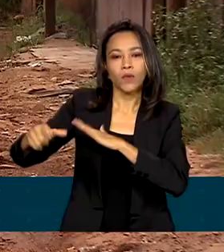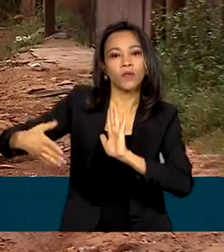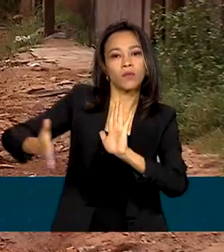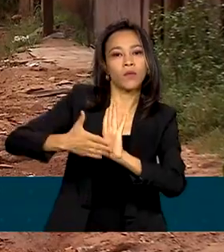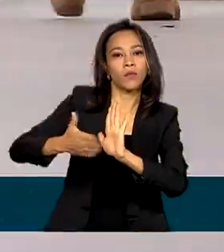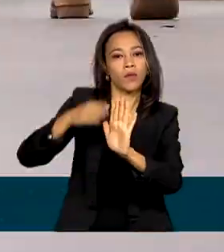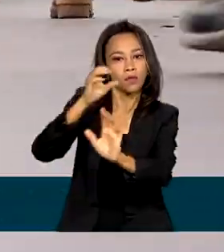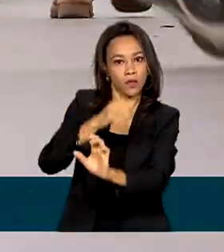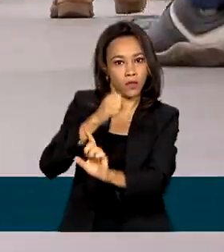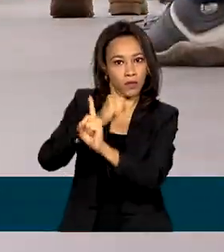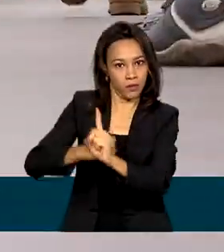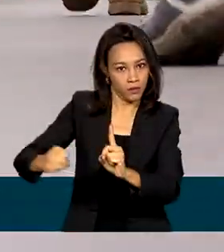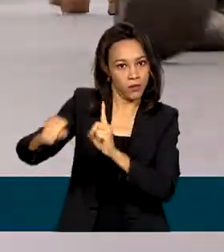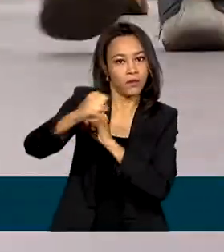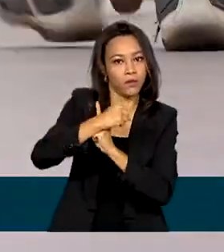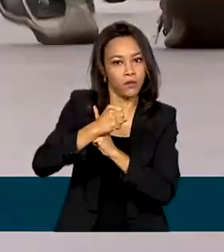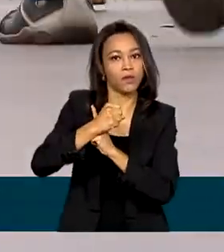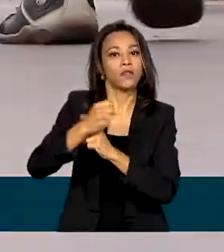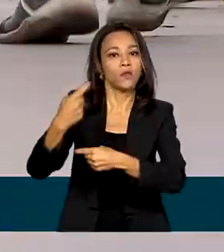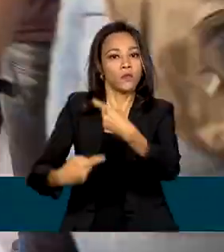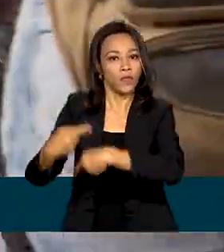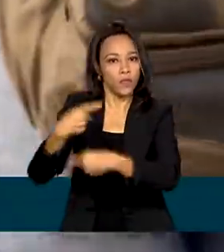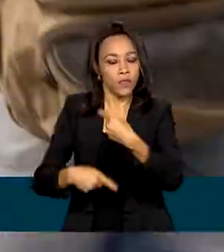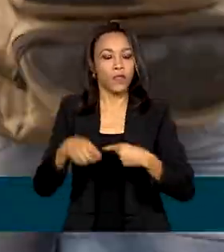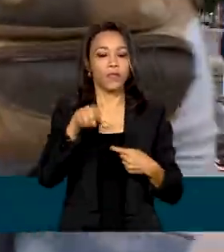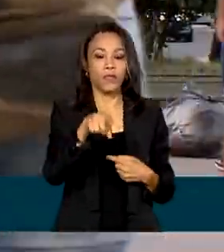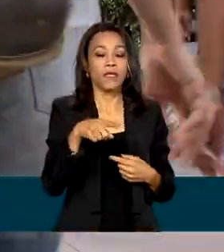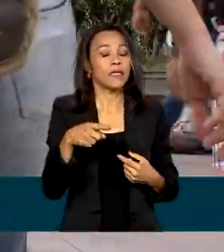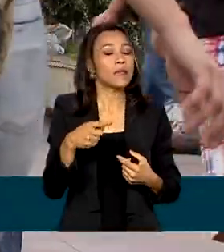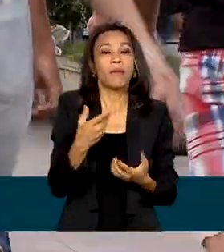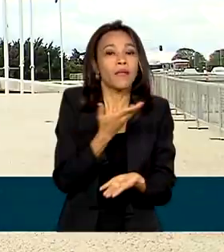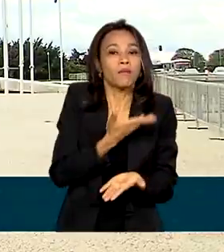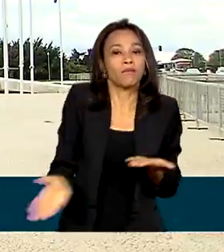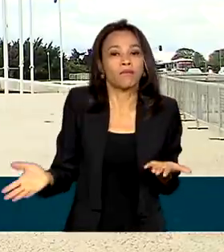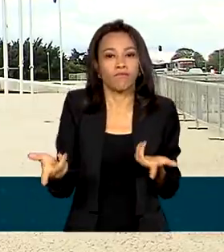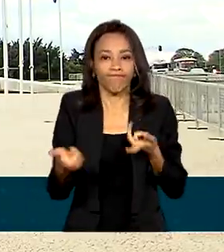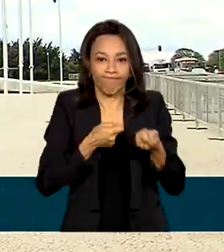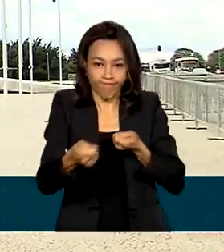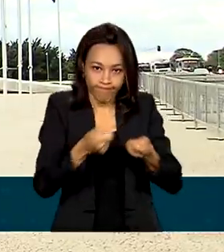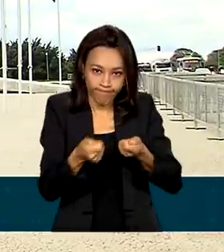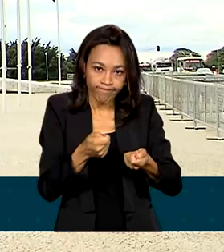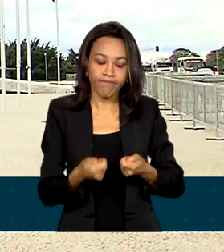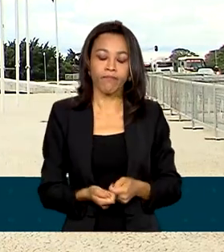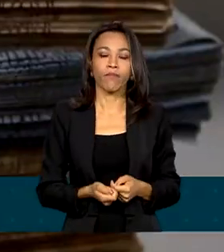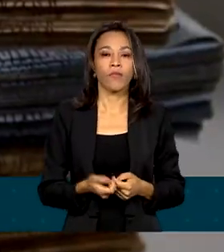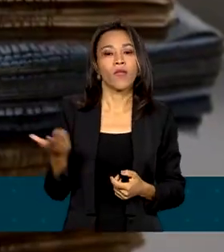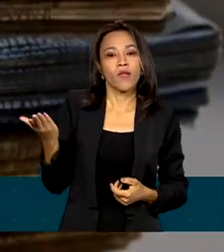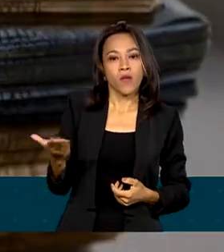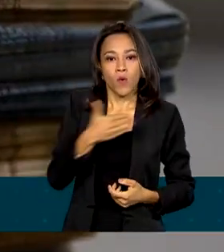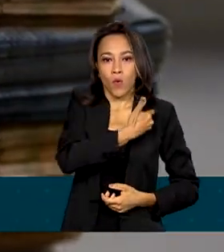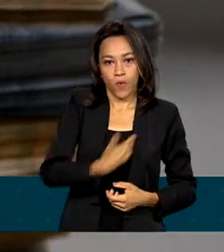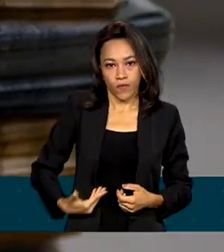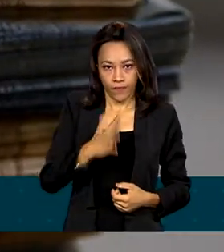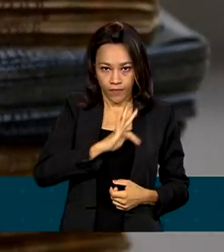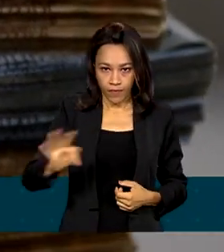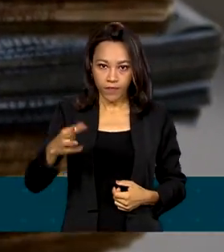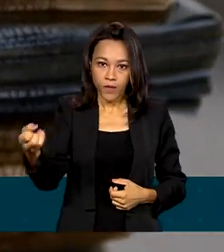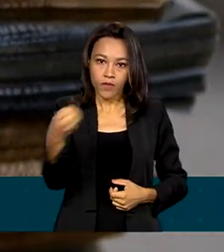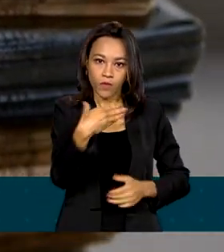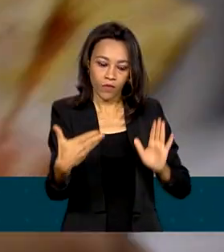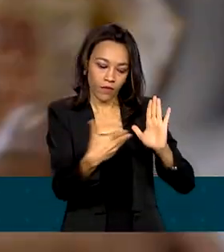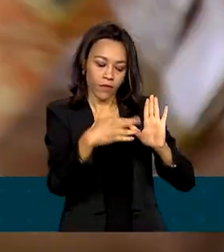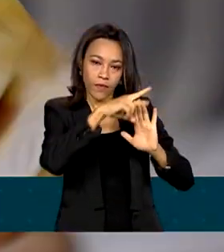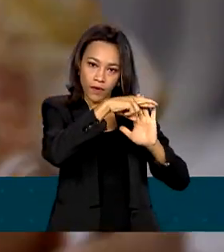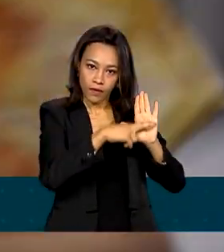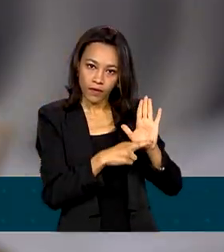pobres de volta ao orçamento, sem perder o controle das contas. Segundo o governo federal, a nova regra fiscal vai